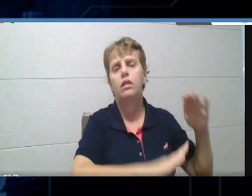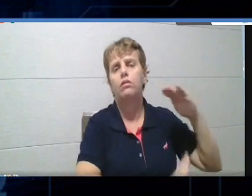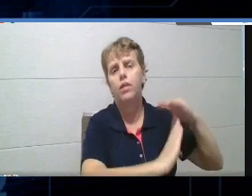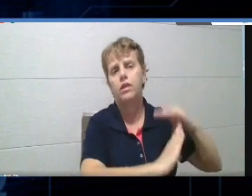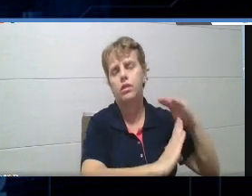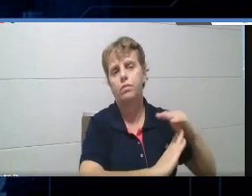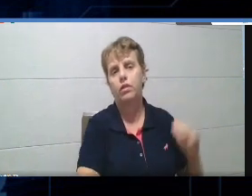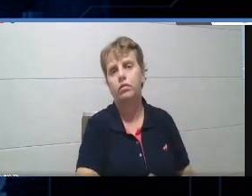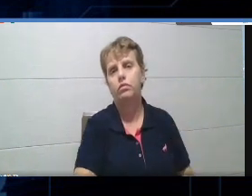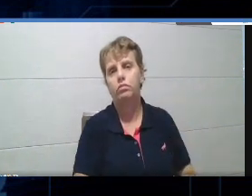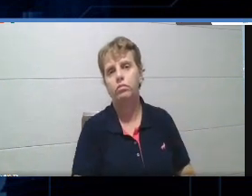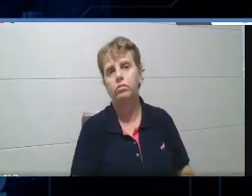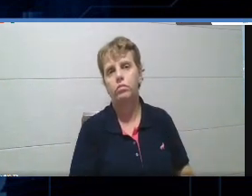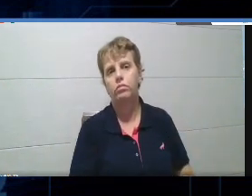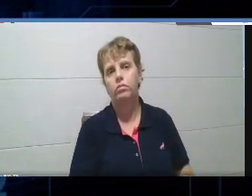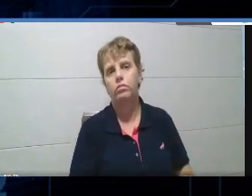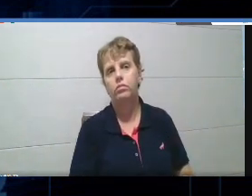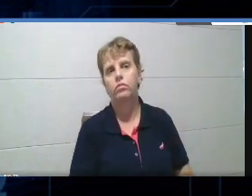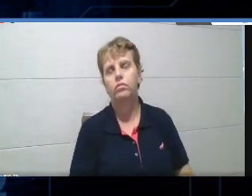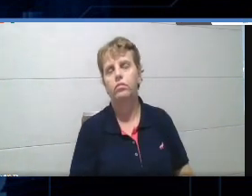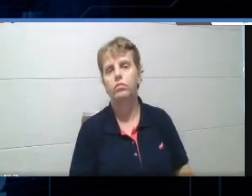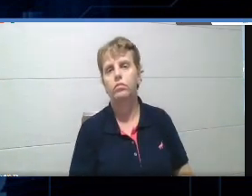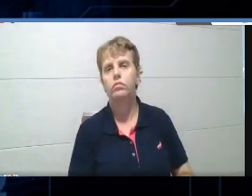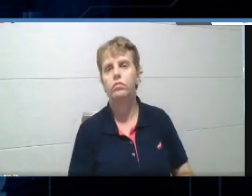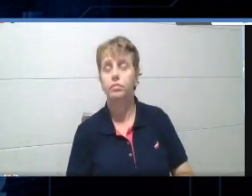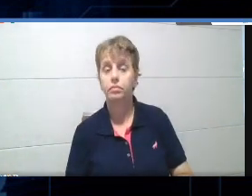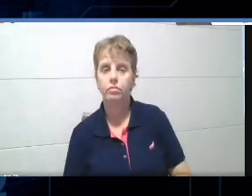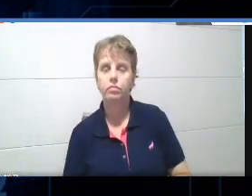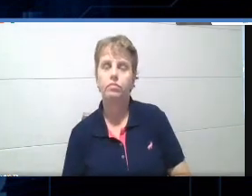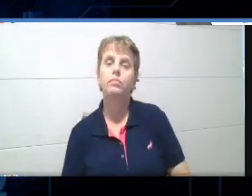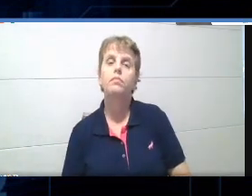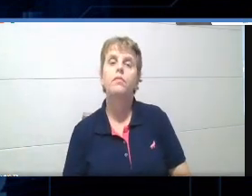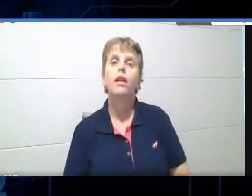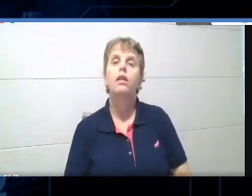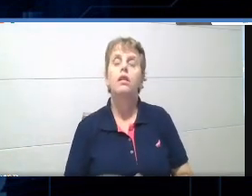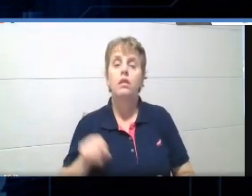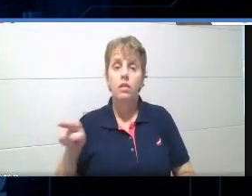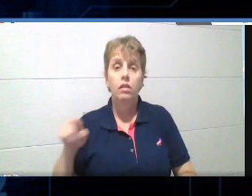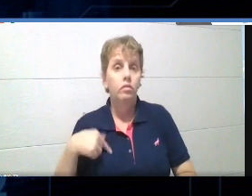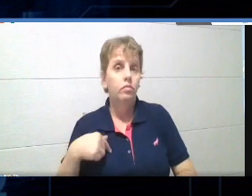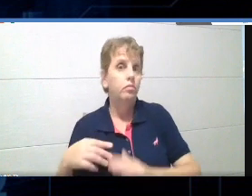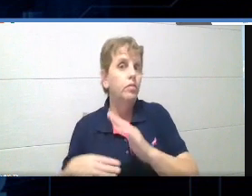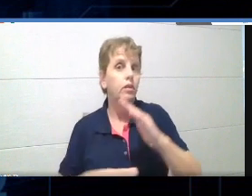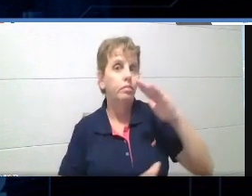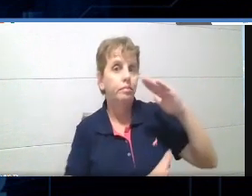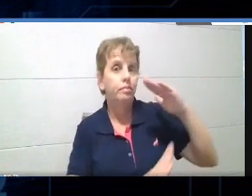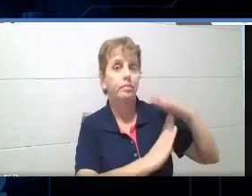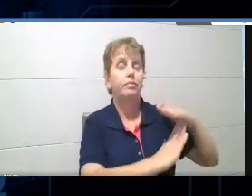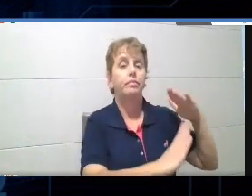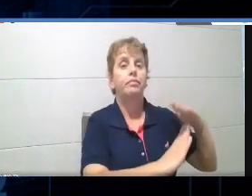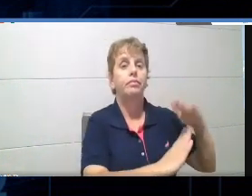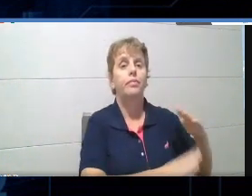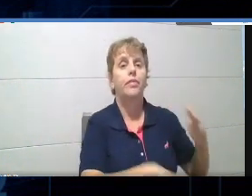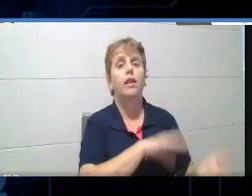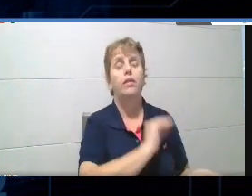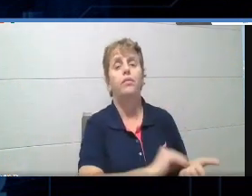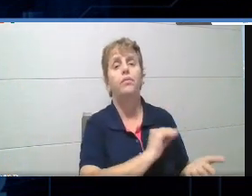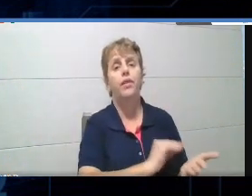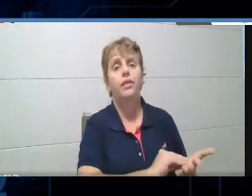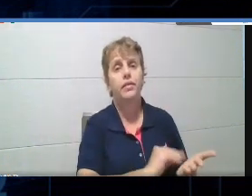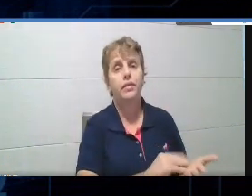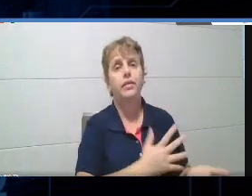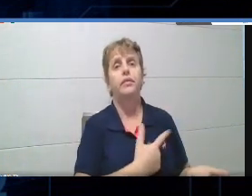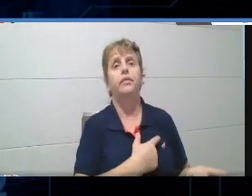Podem postar no chat aí, se eu tiver errado. E isso era uma limitação, muitas vezes. Faltava, talvez, 10